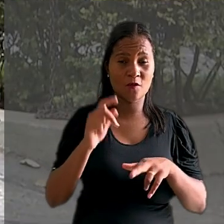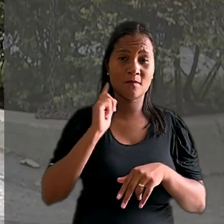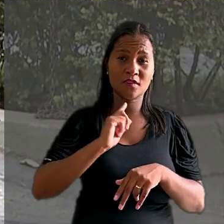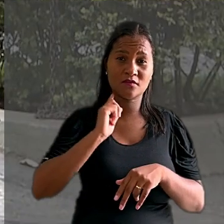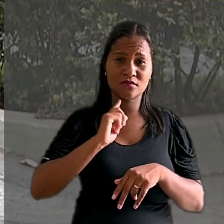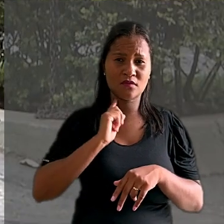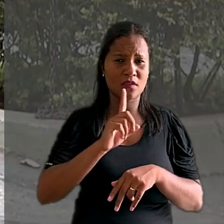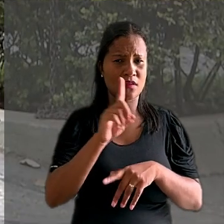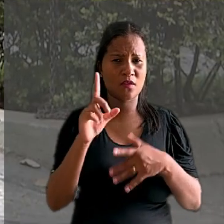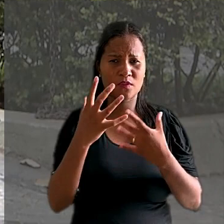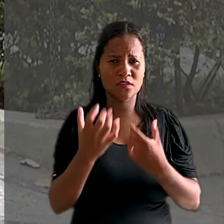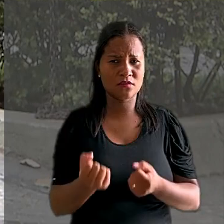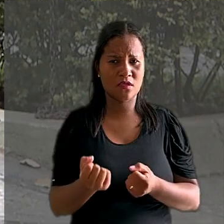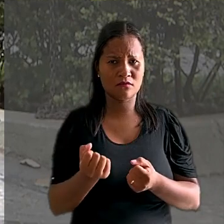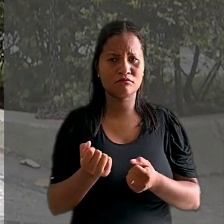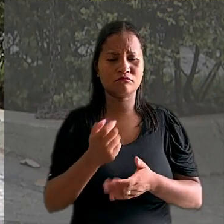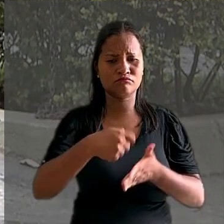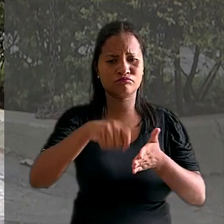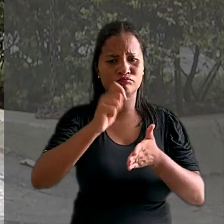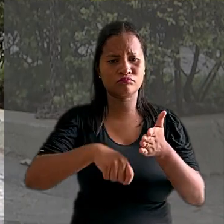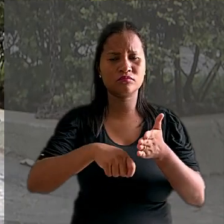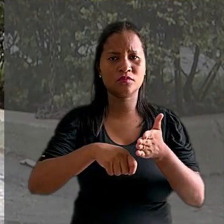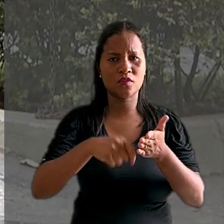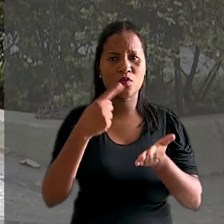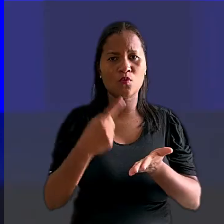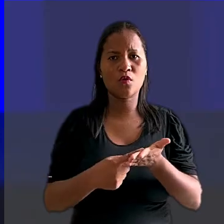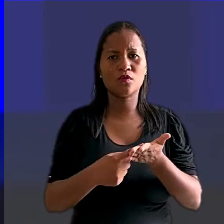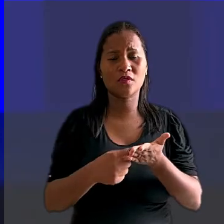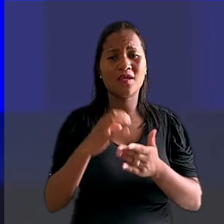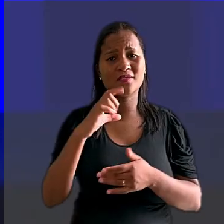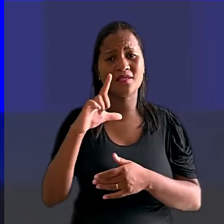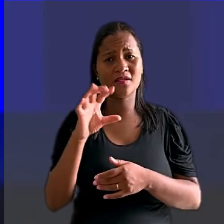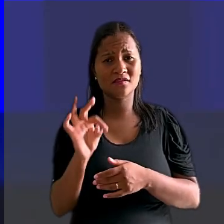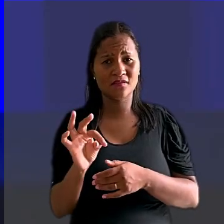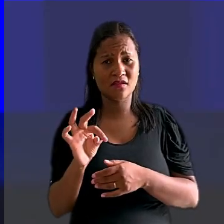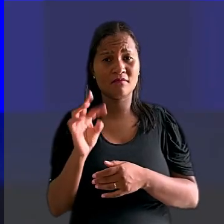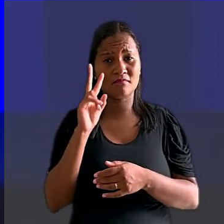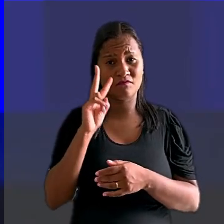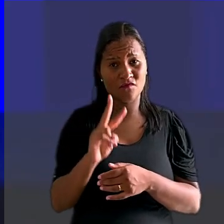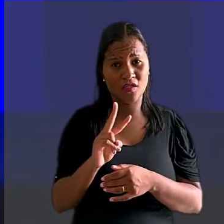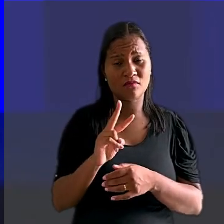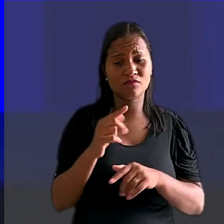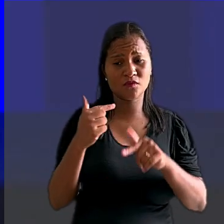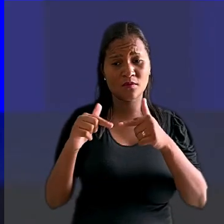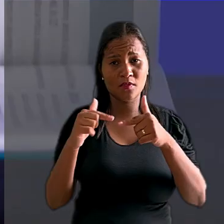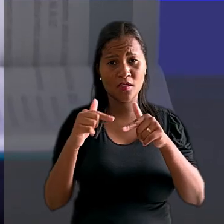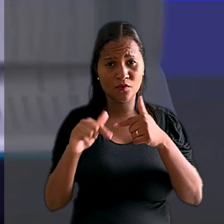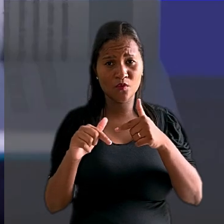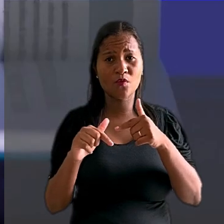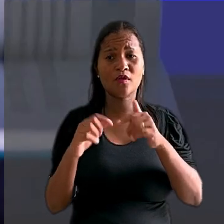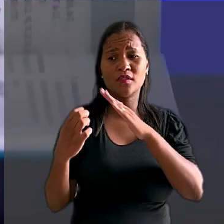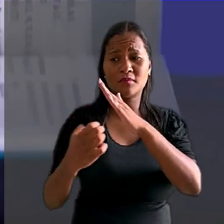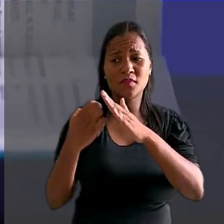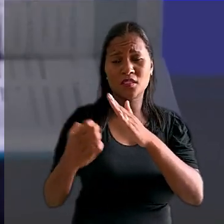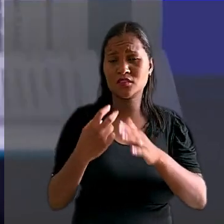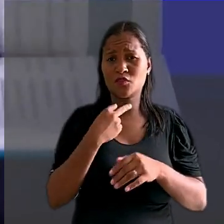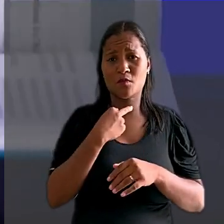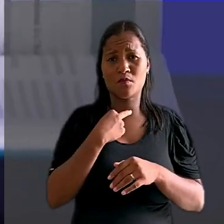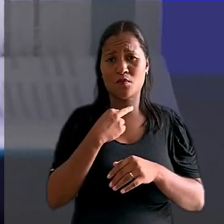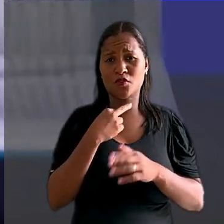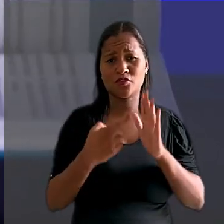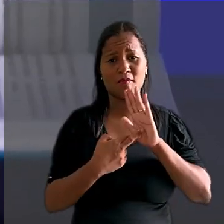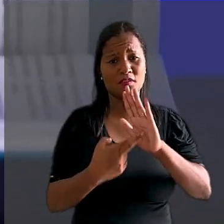Gerais, se negaram a homologar o acordo. Segundo o TRT, a CLT prevê que o empregador e o trabalhador não podem ser